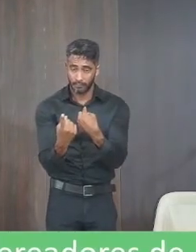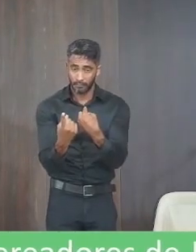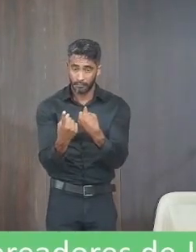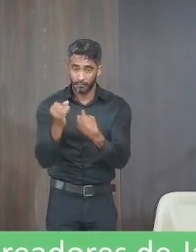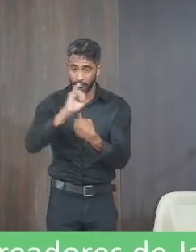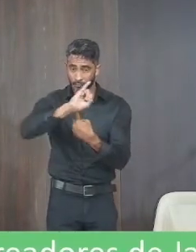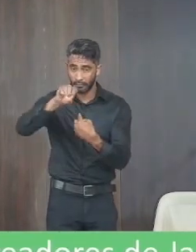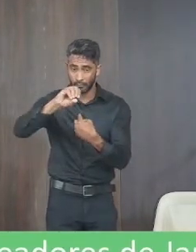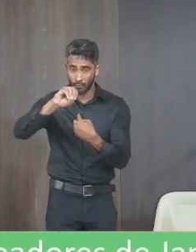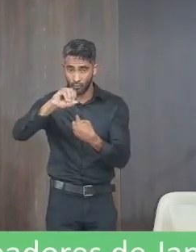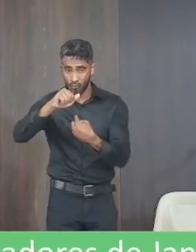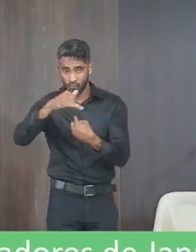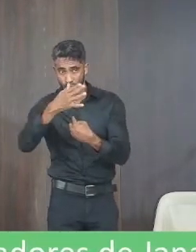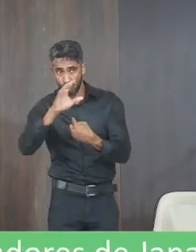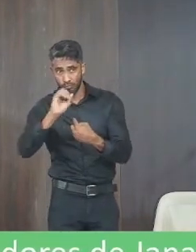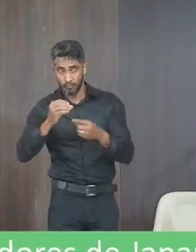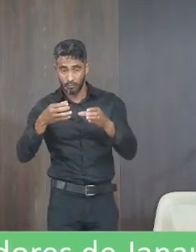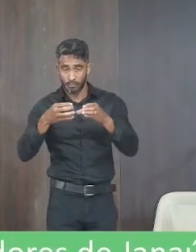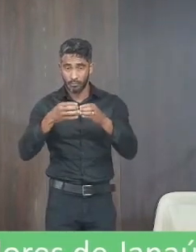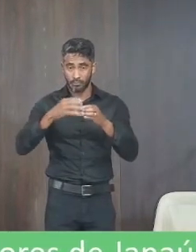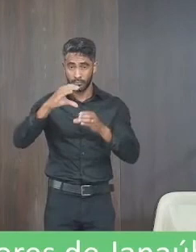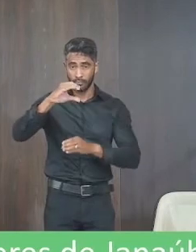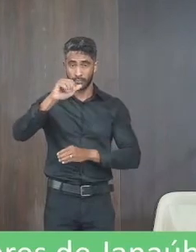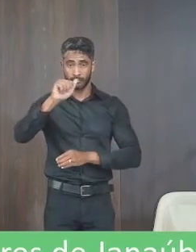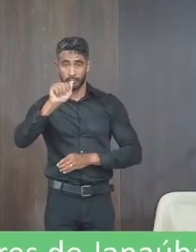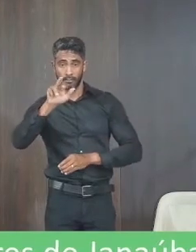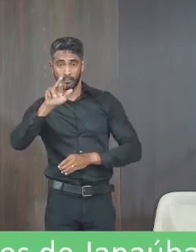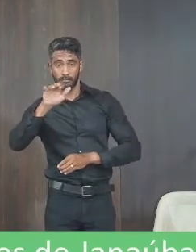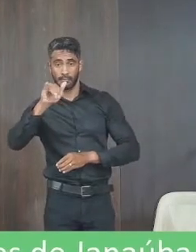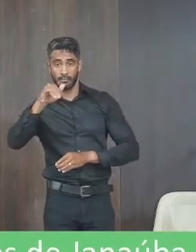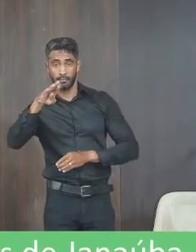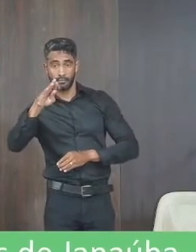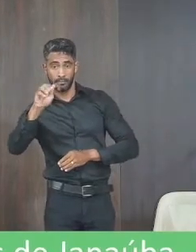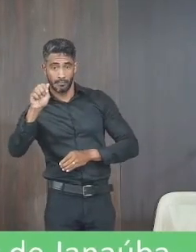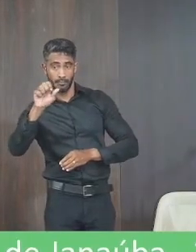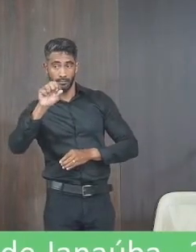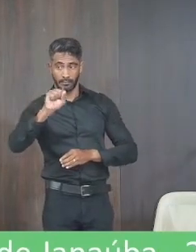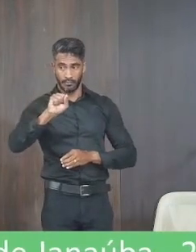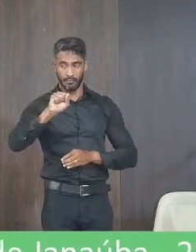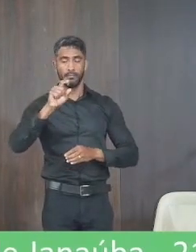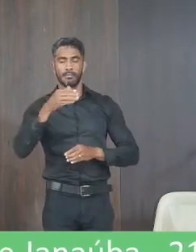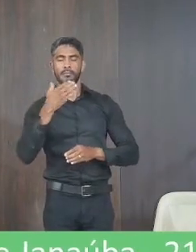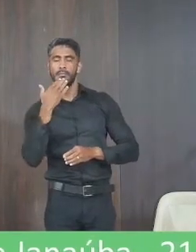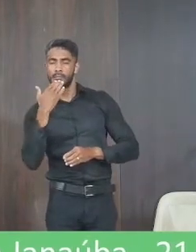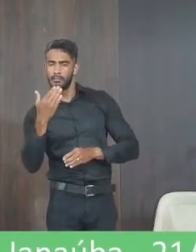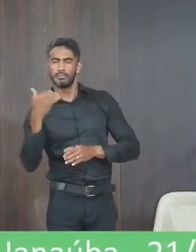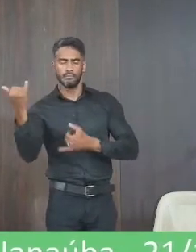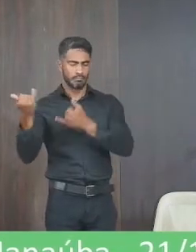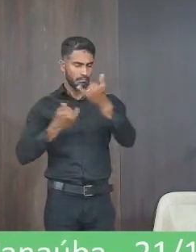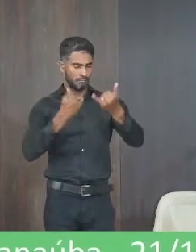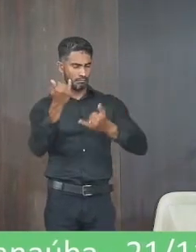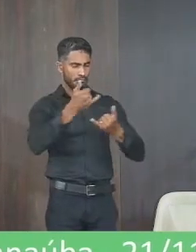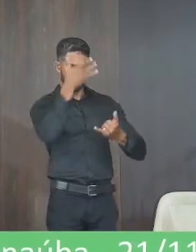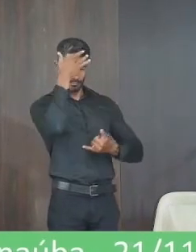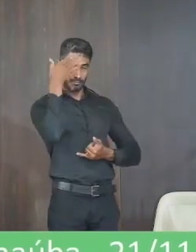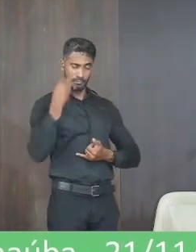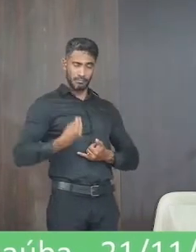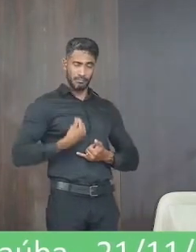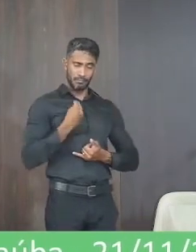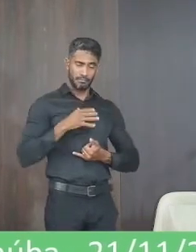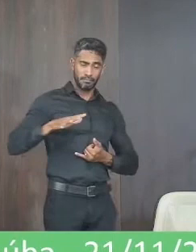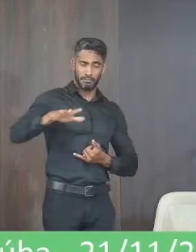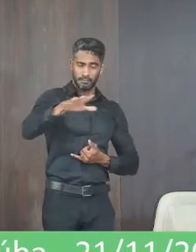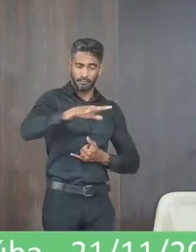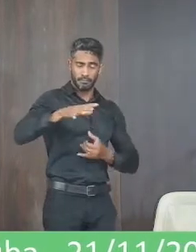João Zeferino Dias da comunidade Caraíbas o requerimento proposto vem no sentido de atender diversas reivindicações dos moradores da comunidade de